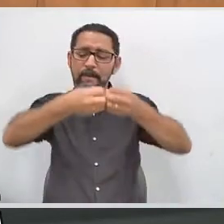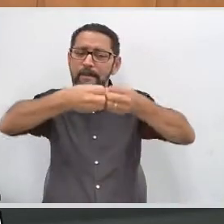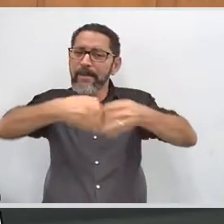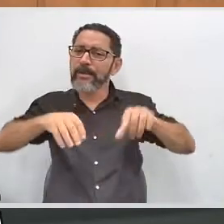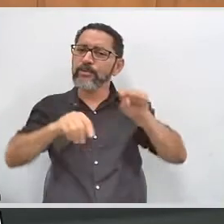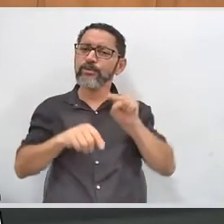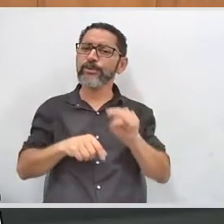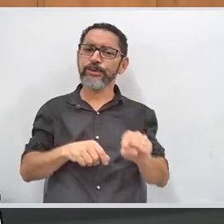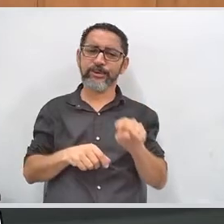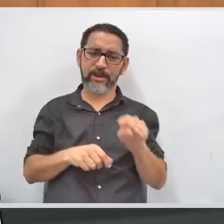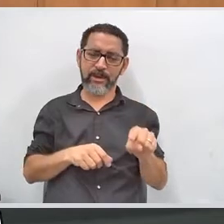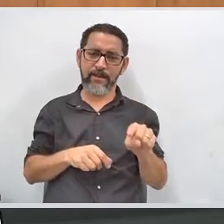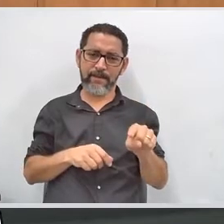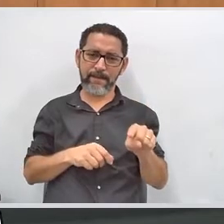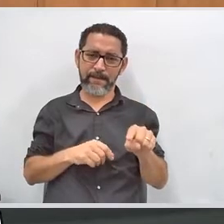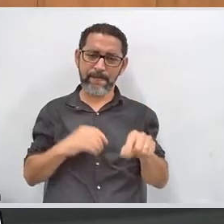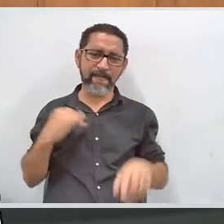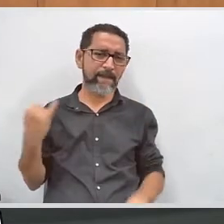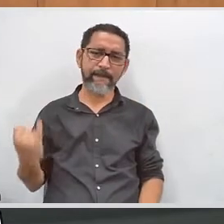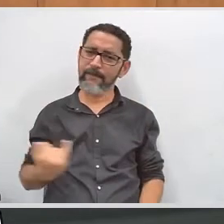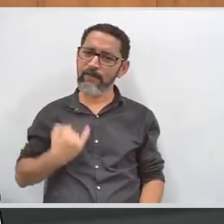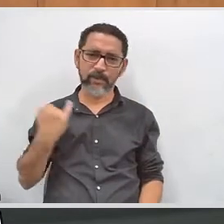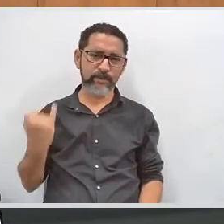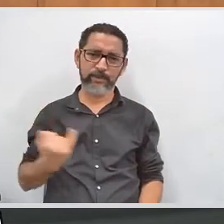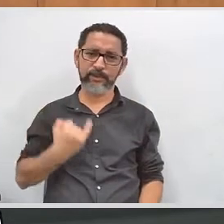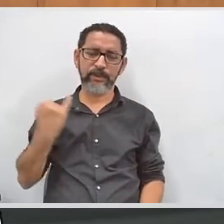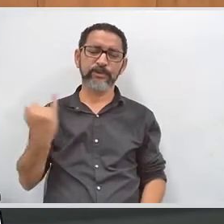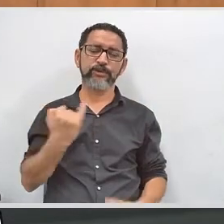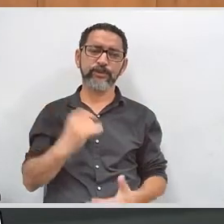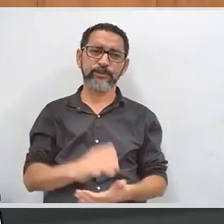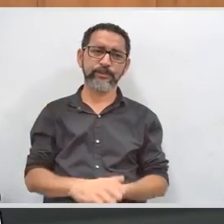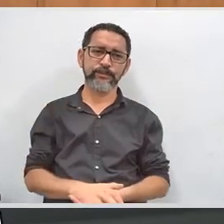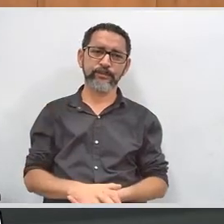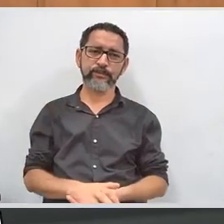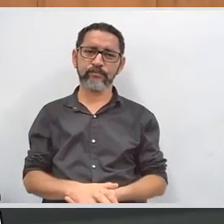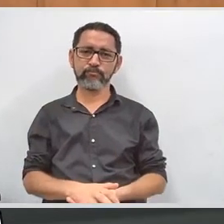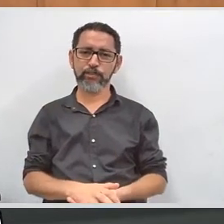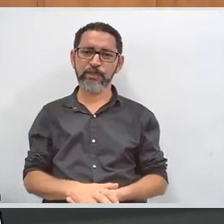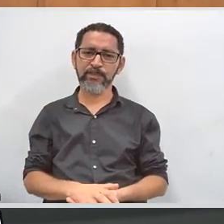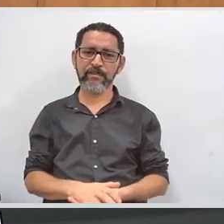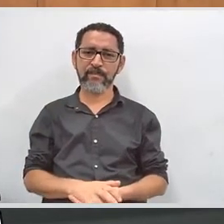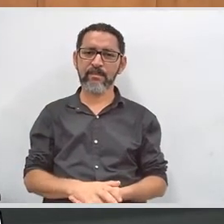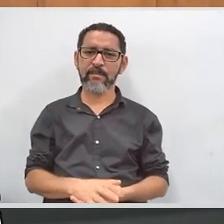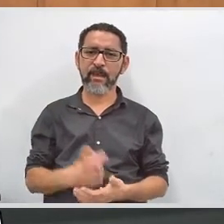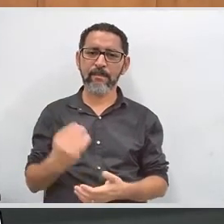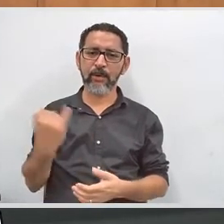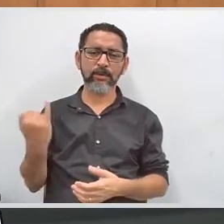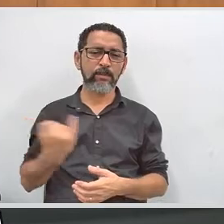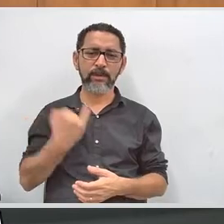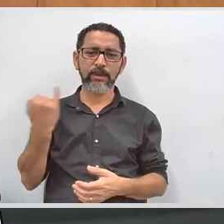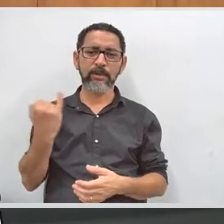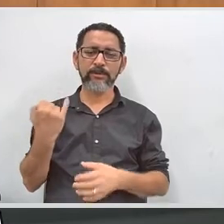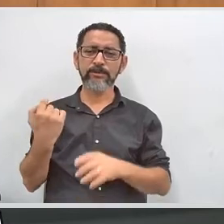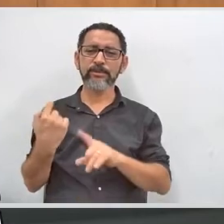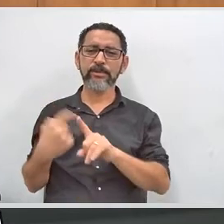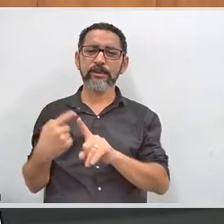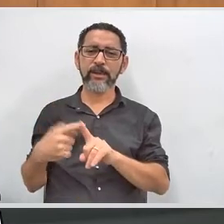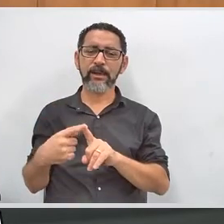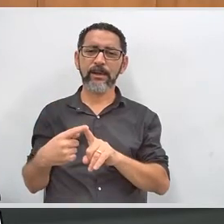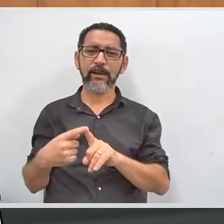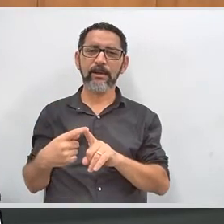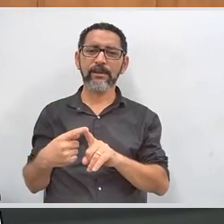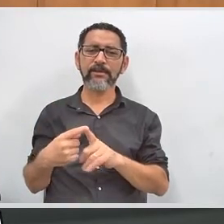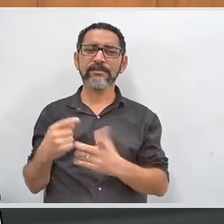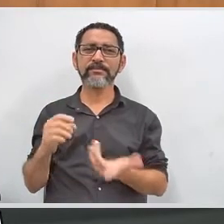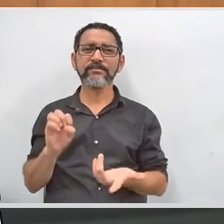Então, na verdade, seria de muita importância, como até foi falado por uma pessoa pública externa, que,